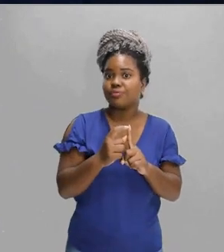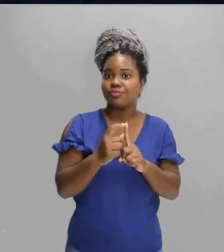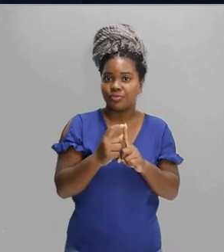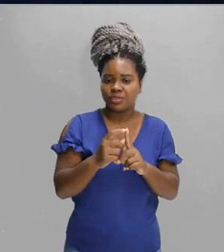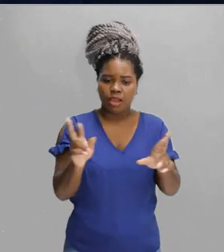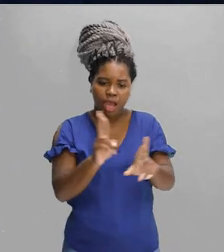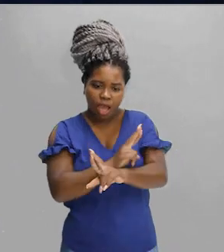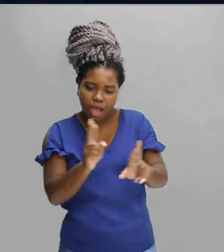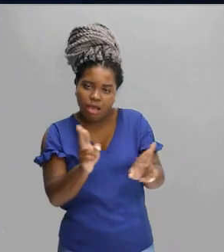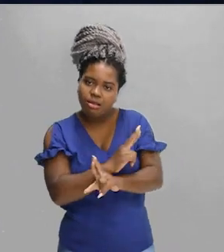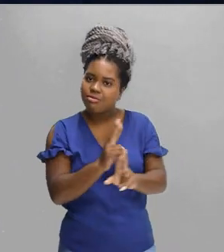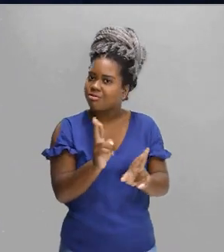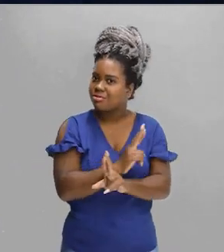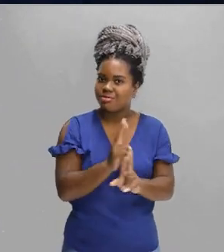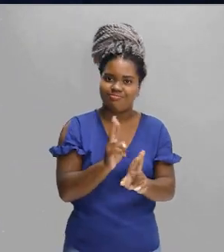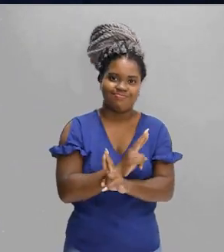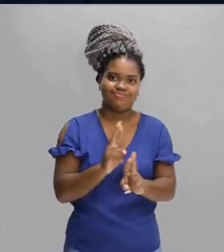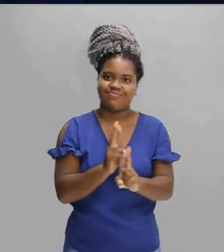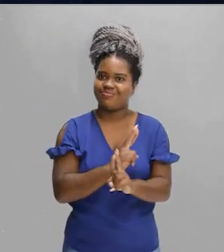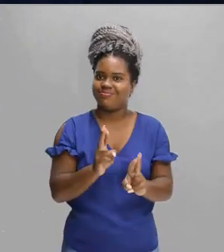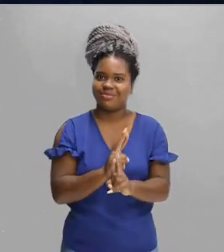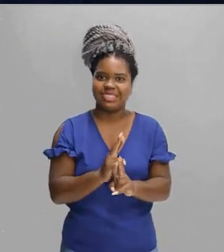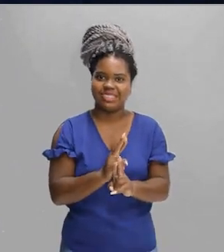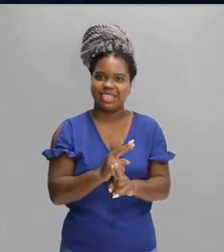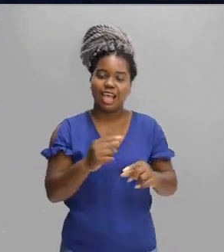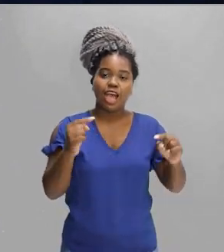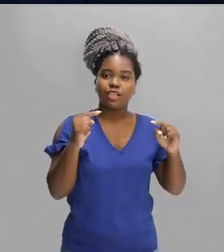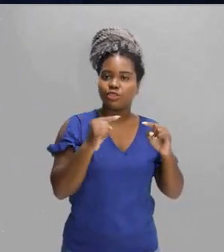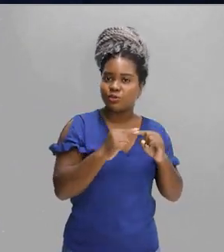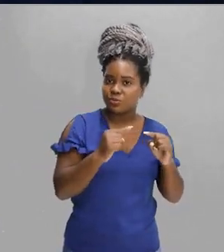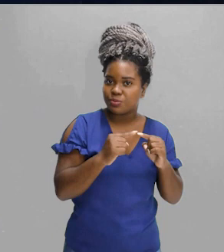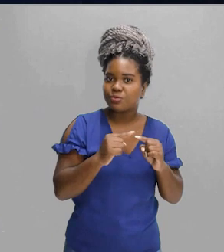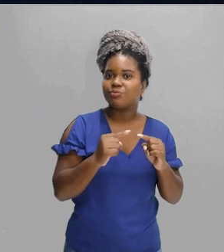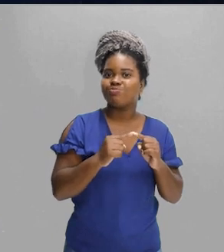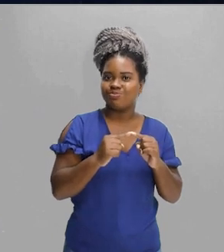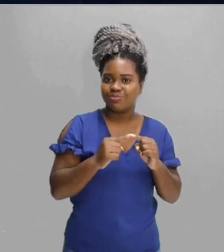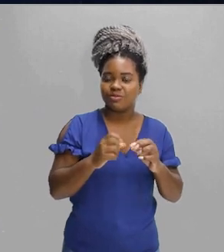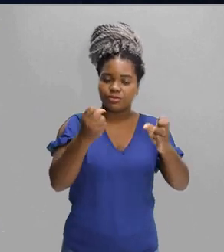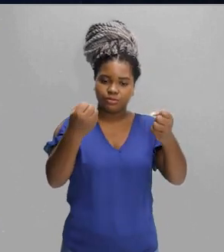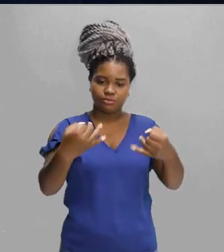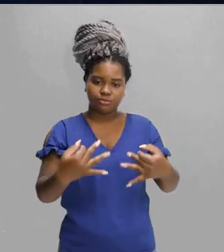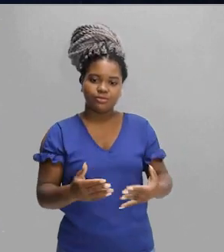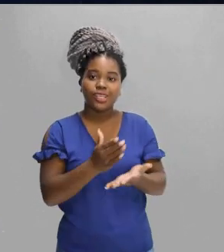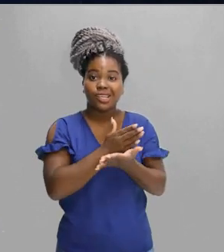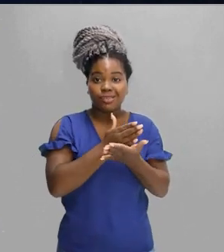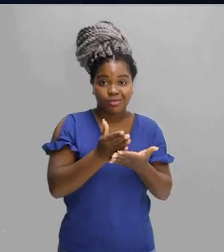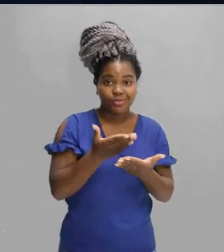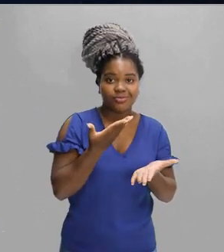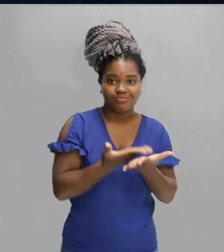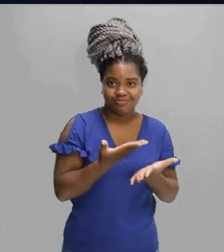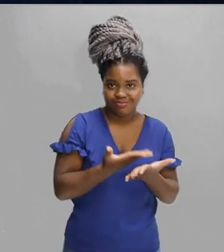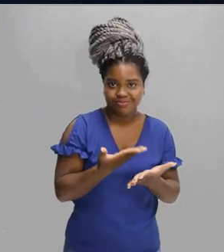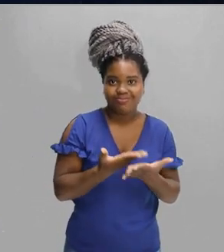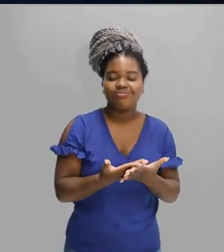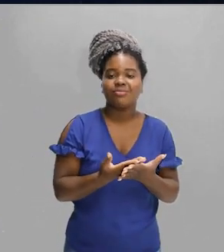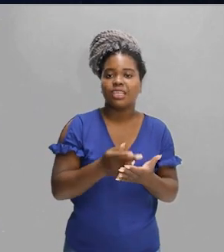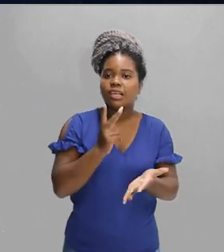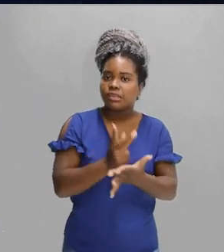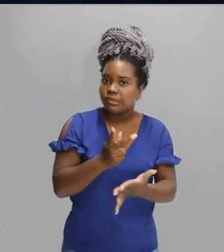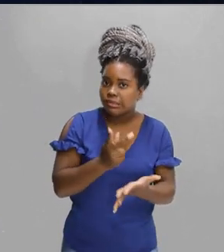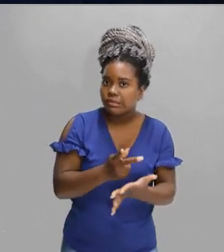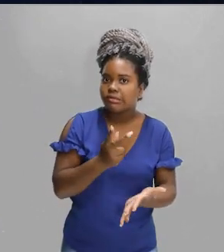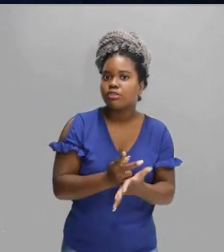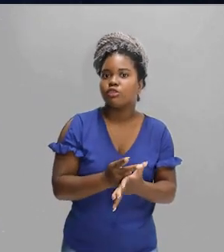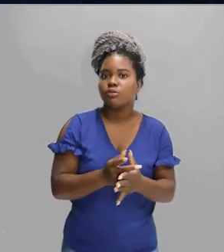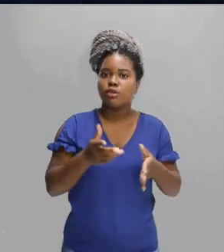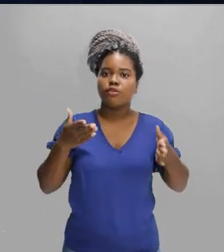relacionada às combinaciones que nós falamos no início. Essas combinações sempre estão